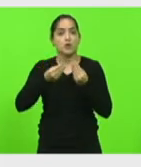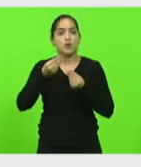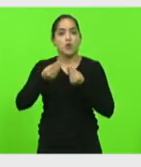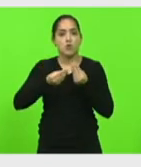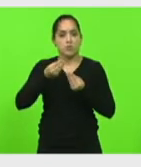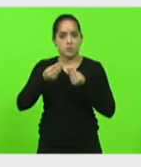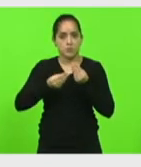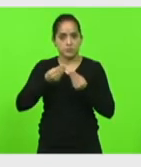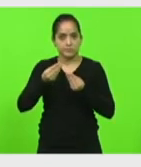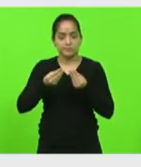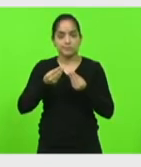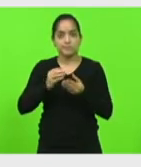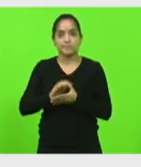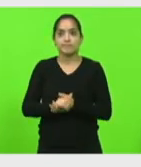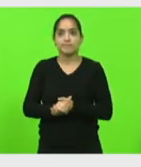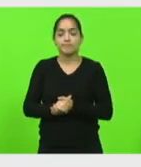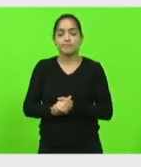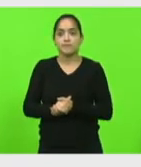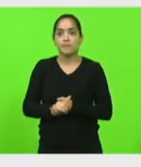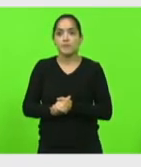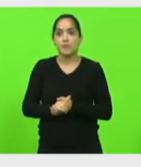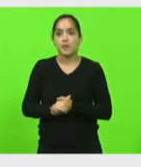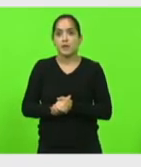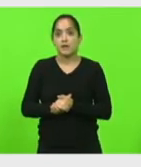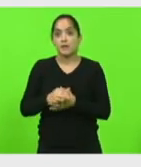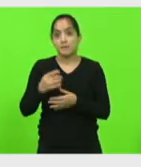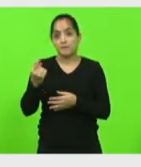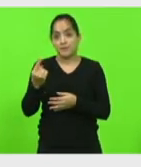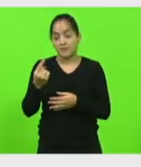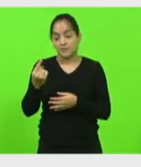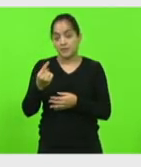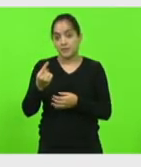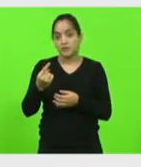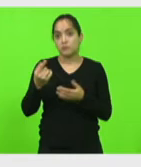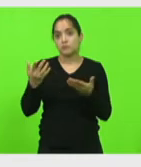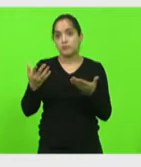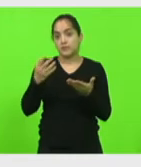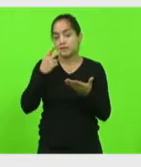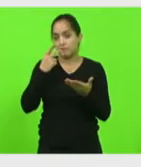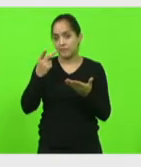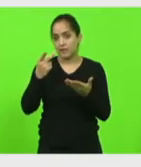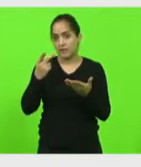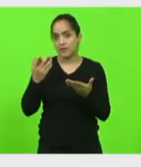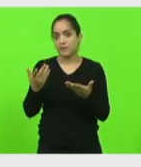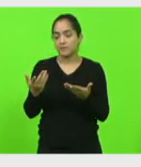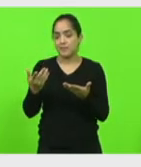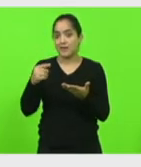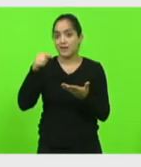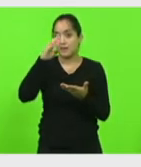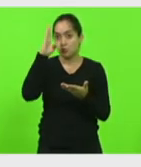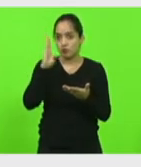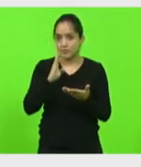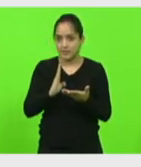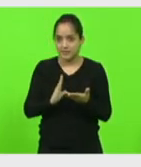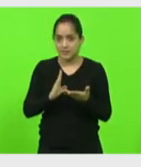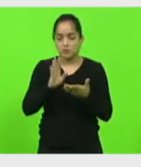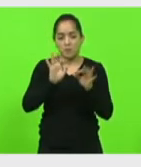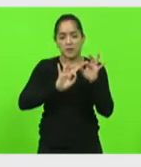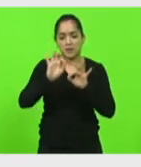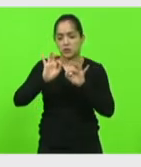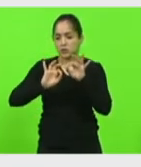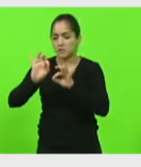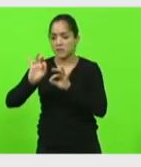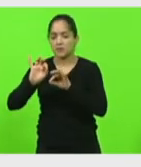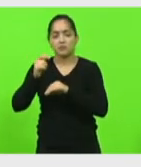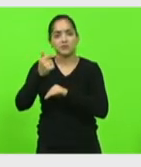que está a situação bom primeiro nós temos que falar algo muito claro no Brasil não se faz planejamento nós não gostamos